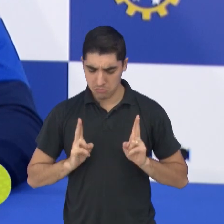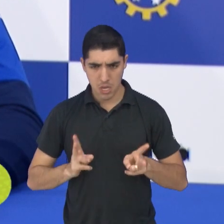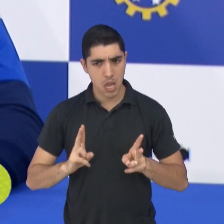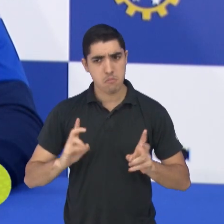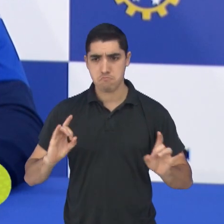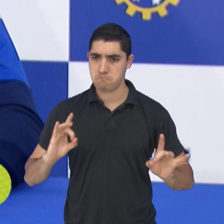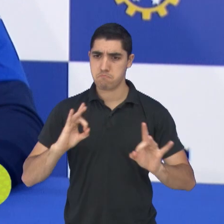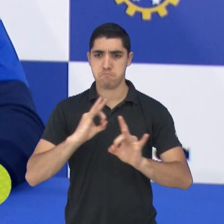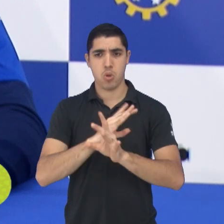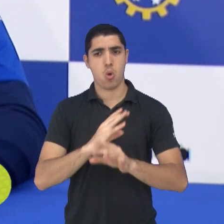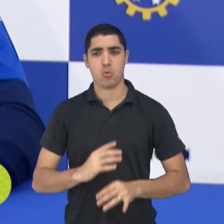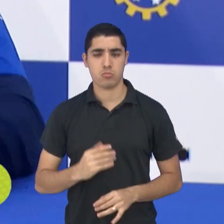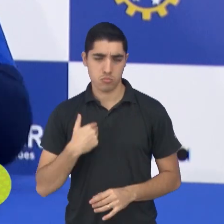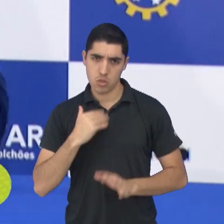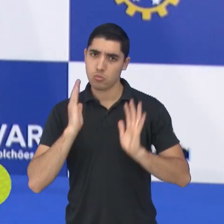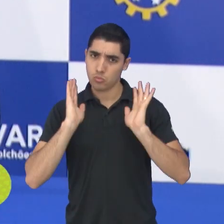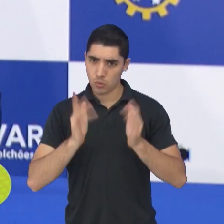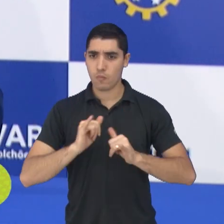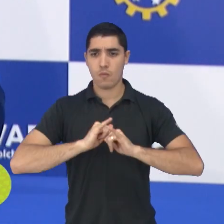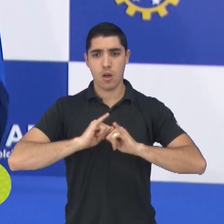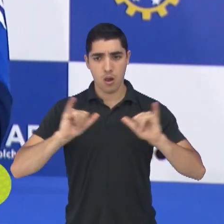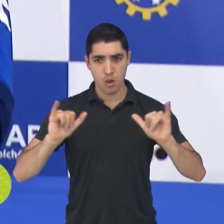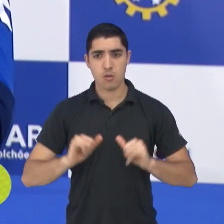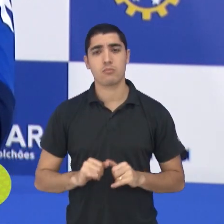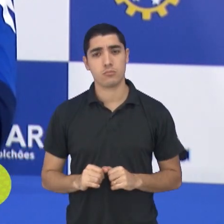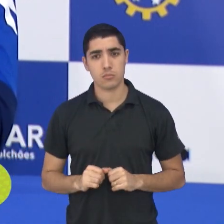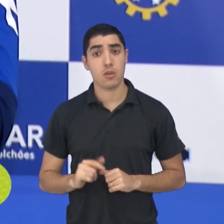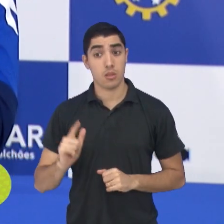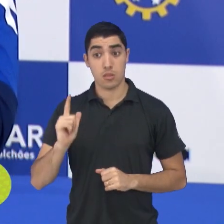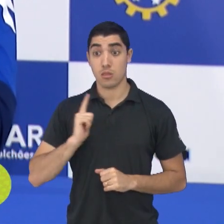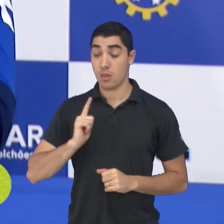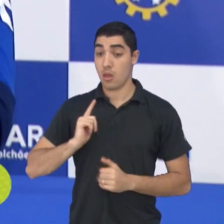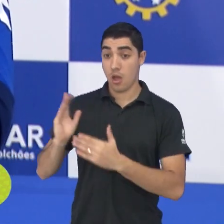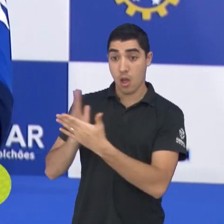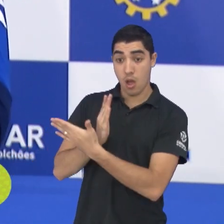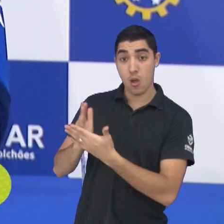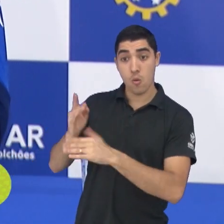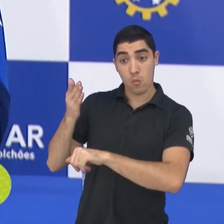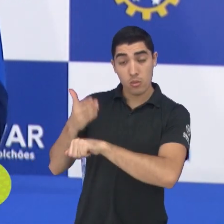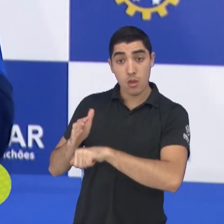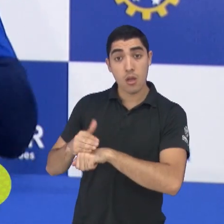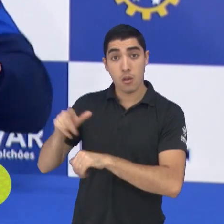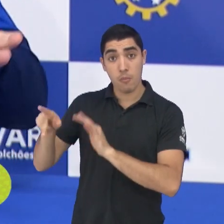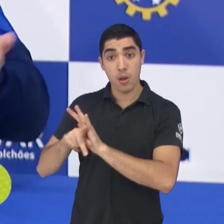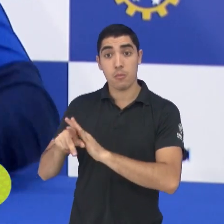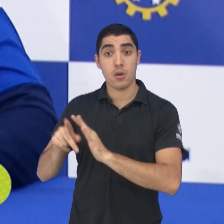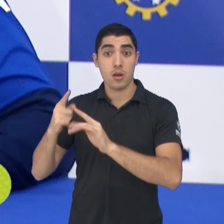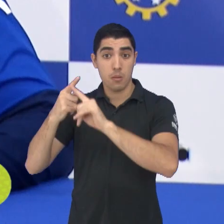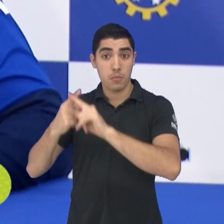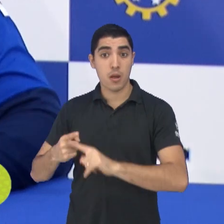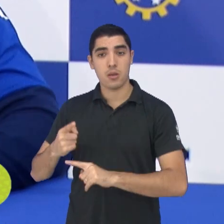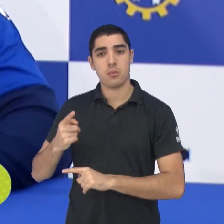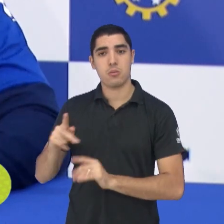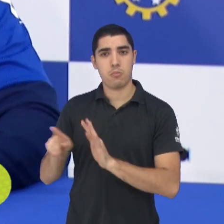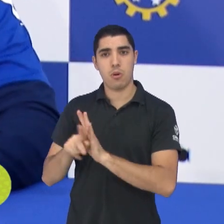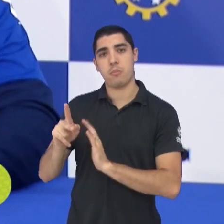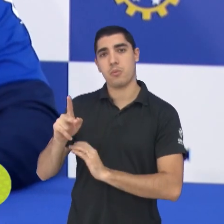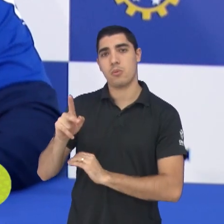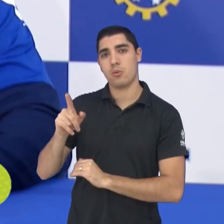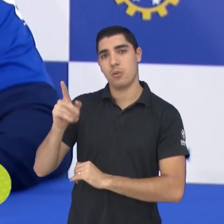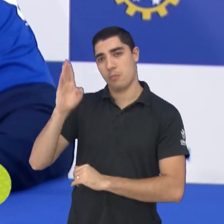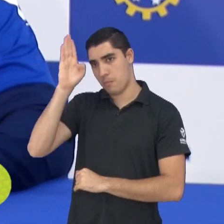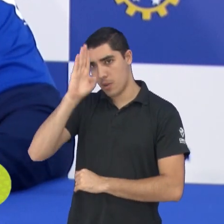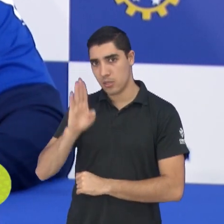Como eu falei, nós temos aí treinadores de Série B de Brasileiro que foram eliminados hoje. Eu acho que é normal, eu acho que